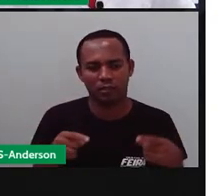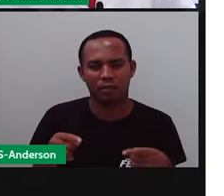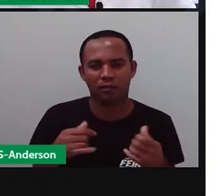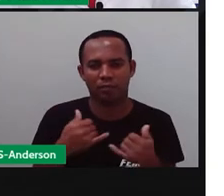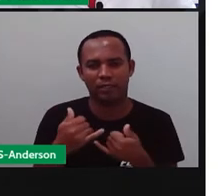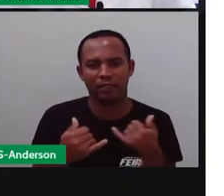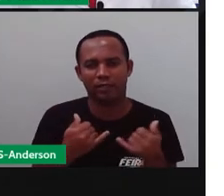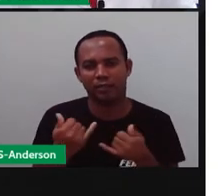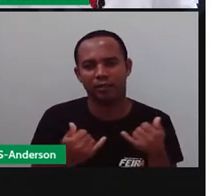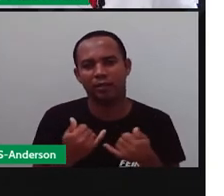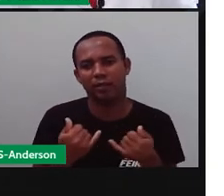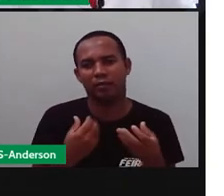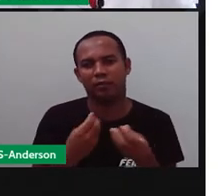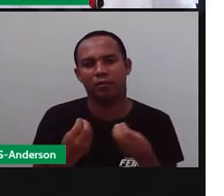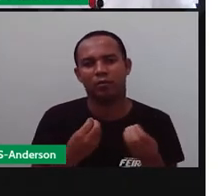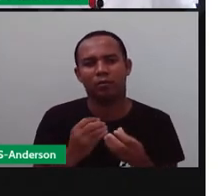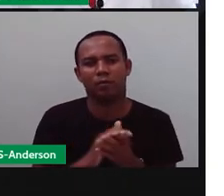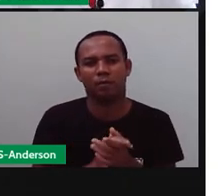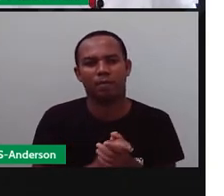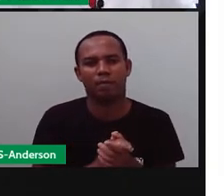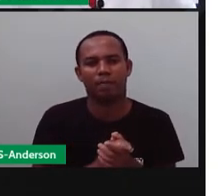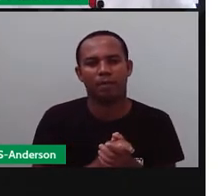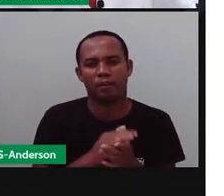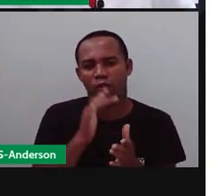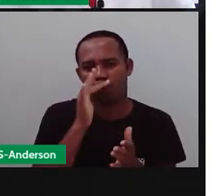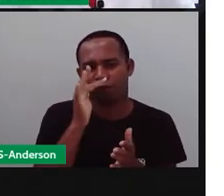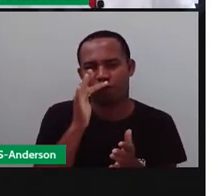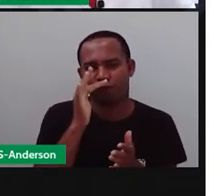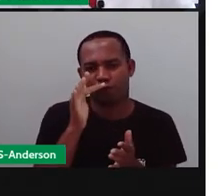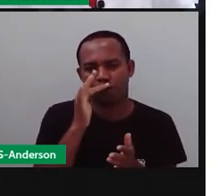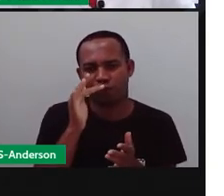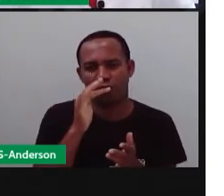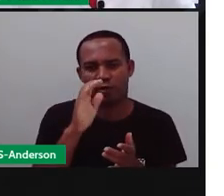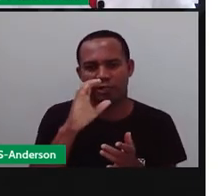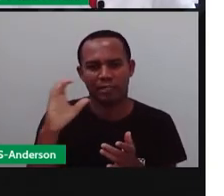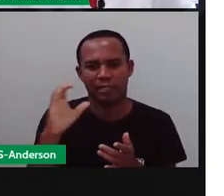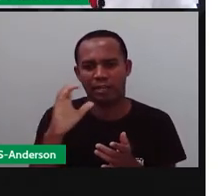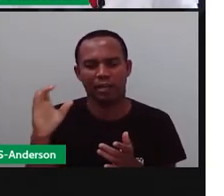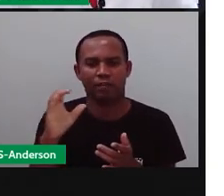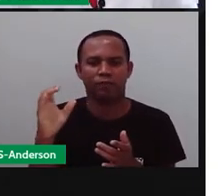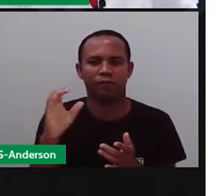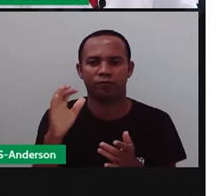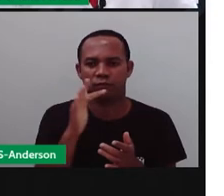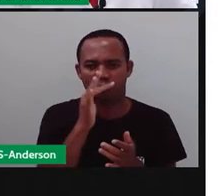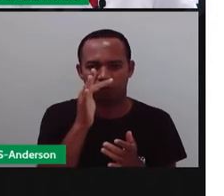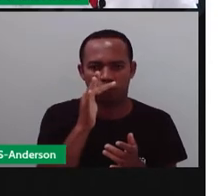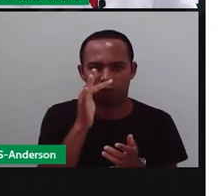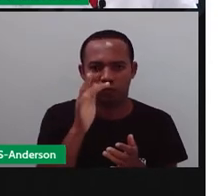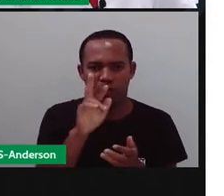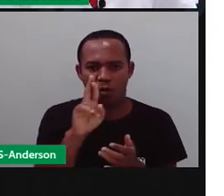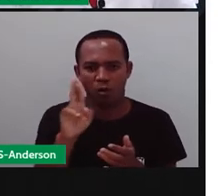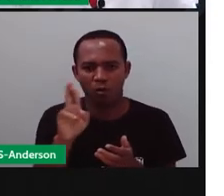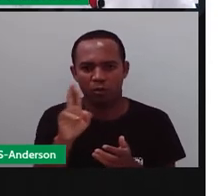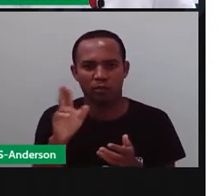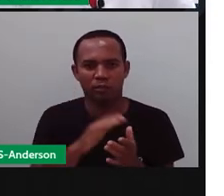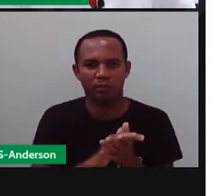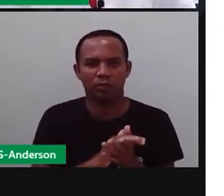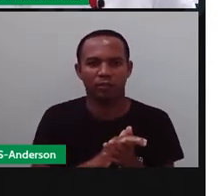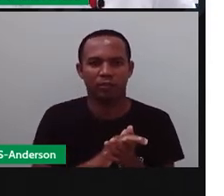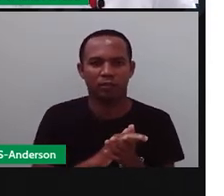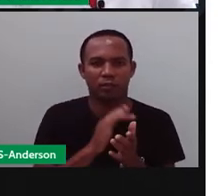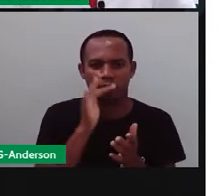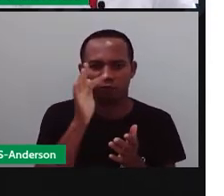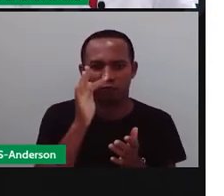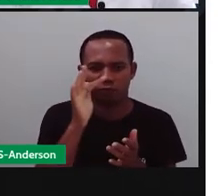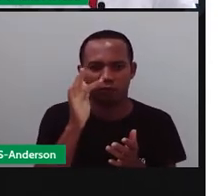brincar de roda também. O cravo e a rosa. O cravo brigou com a rosa